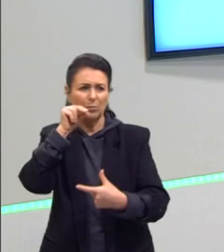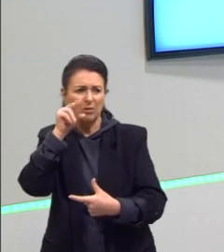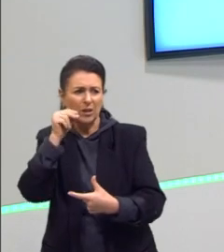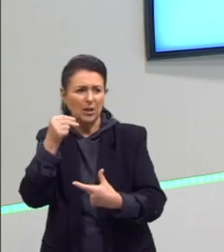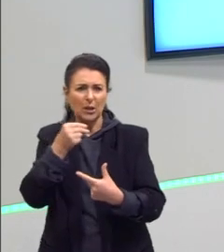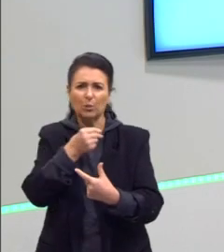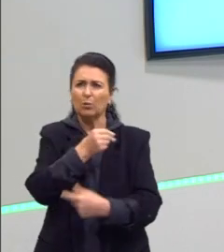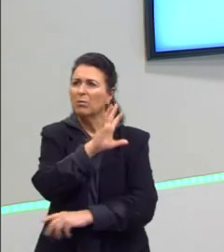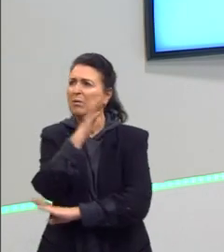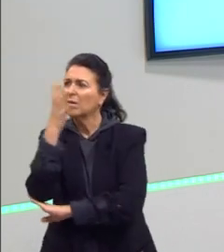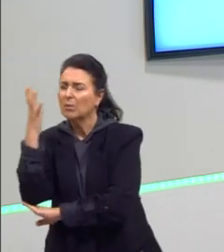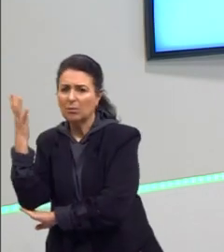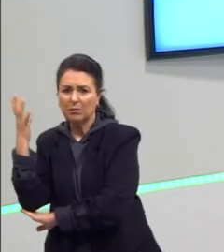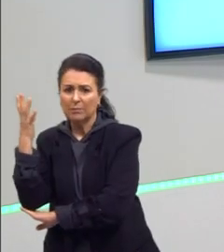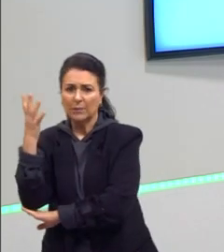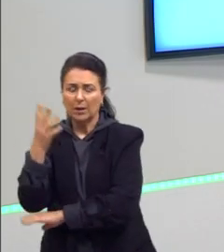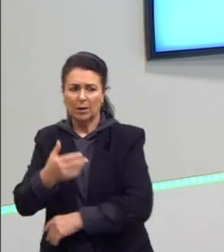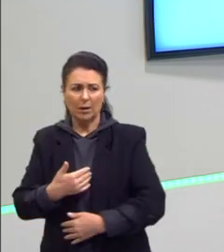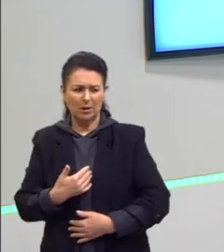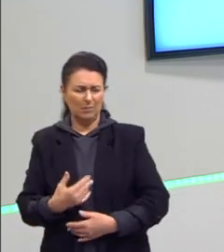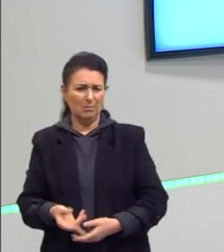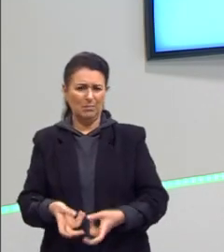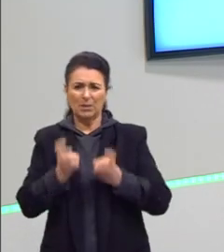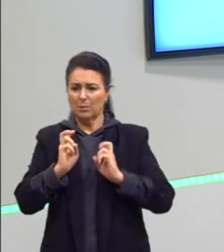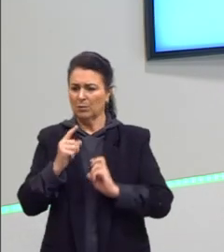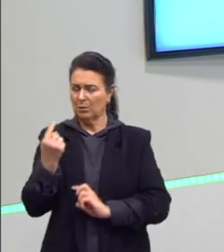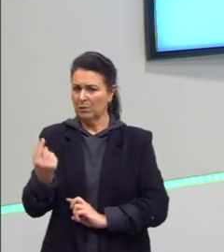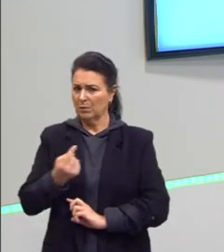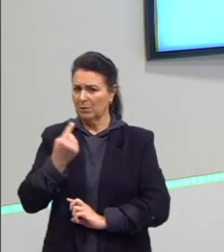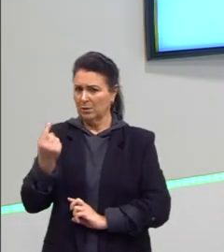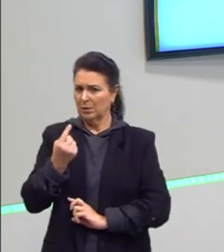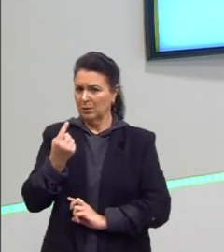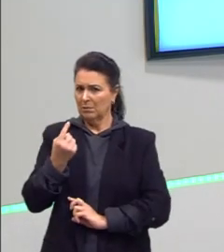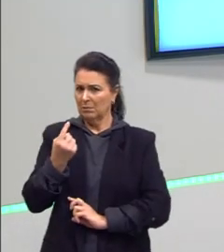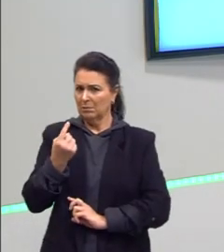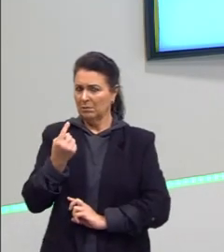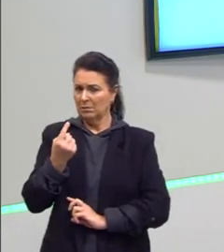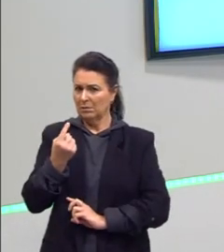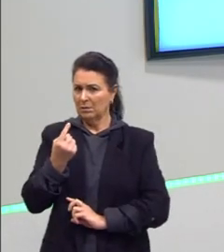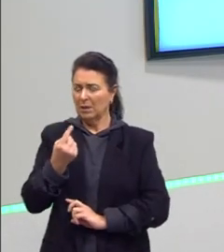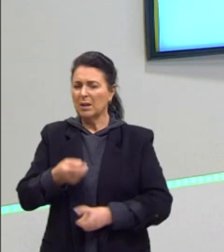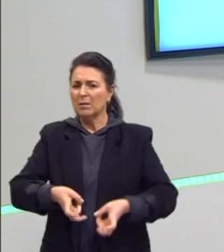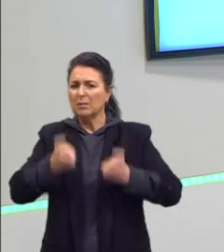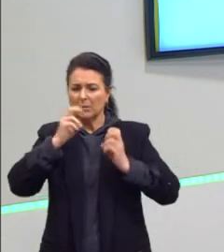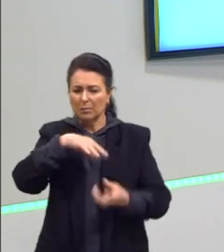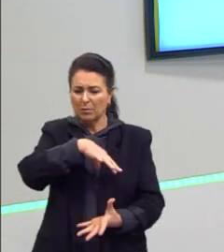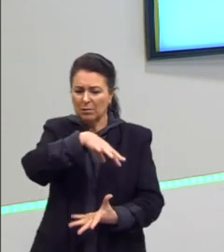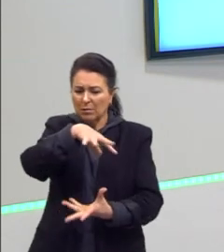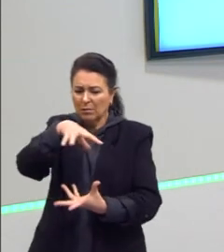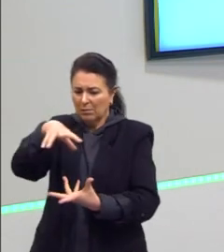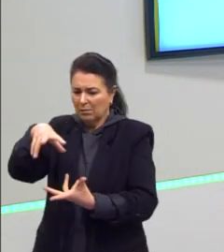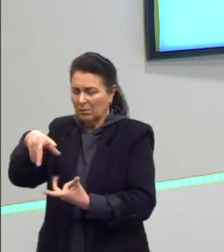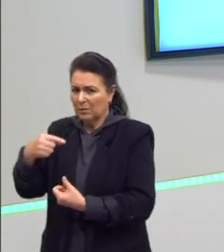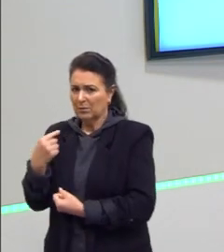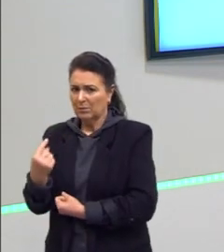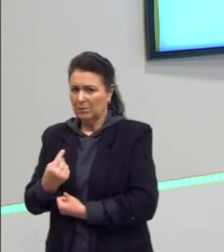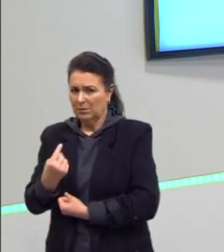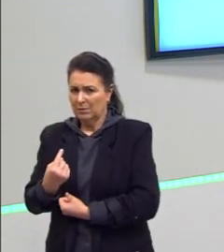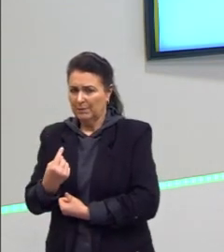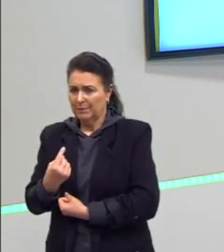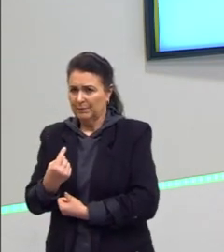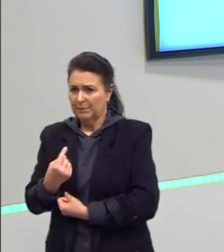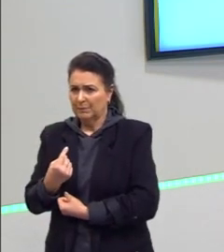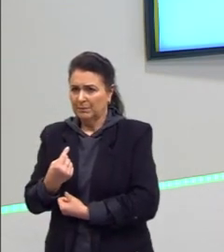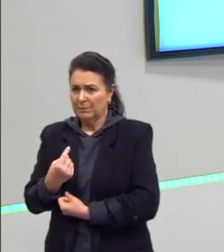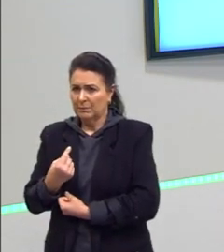planeta Terra, que não era o bababã, o supra-sumo, todo-poderoso do planeta, acho que se ligou, né? Começou a se ligar.